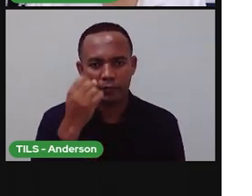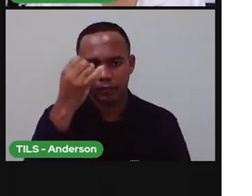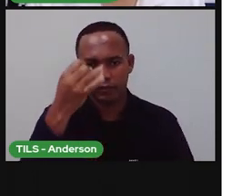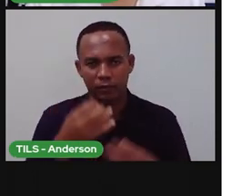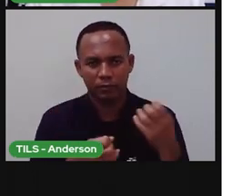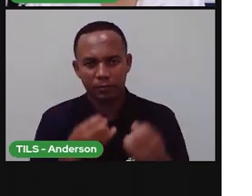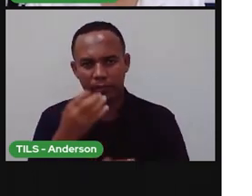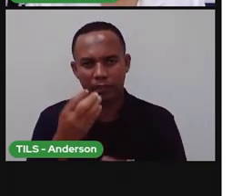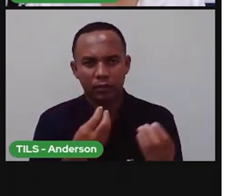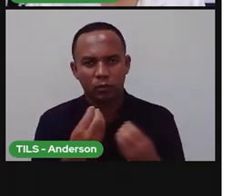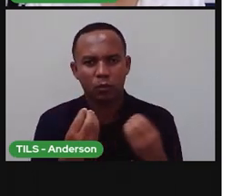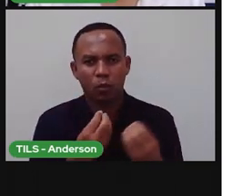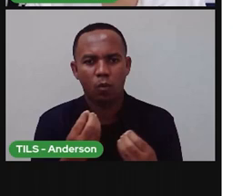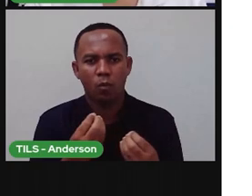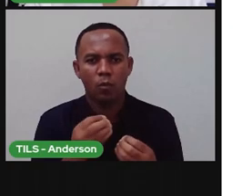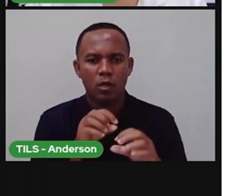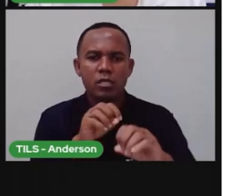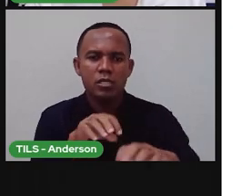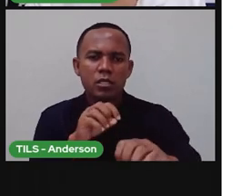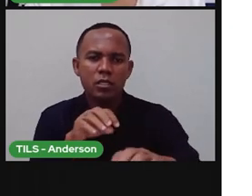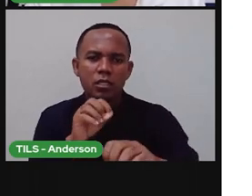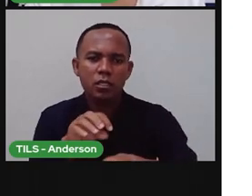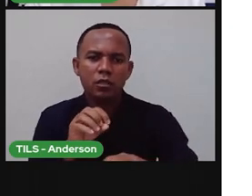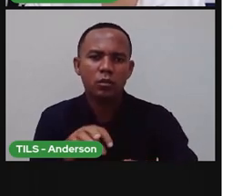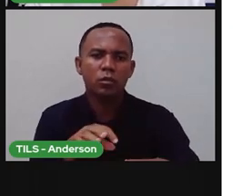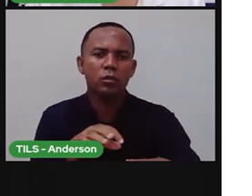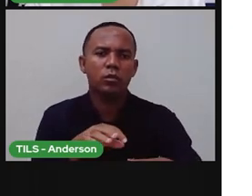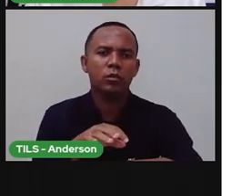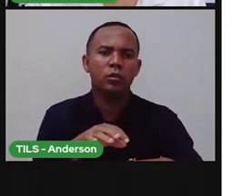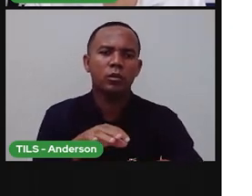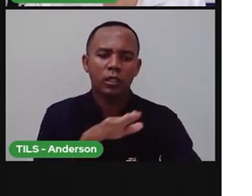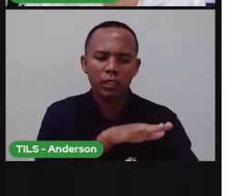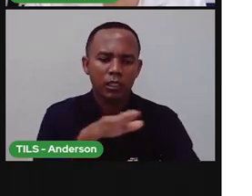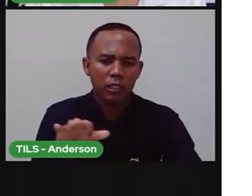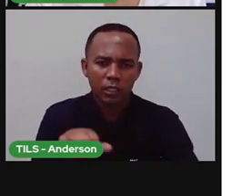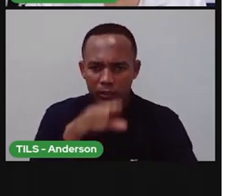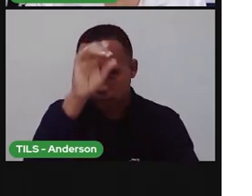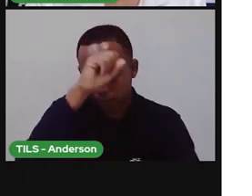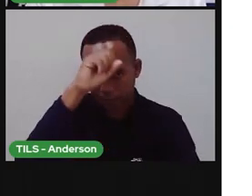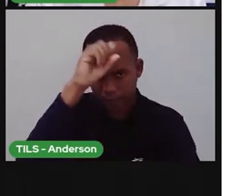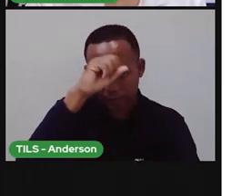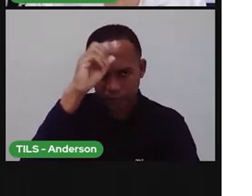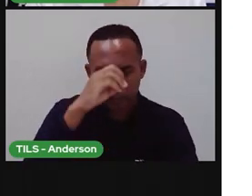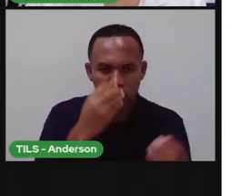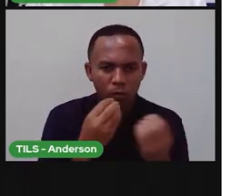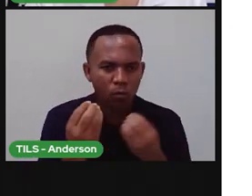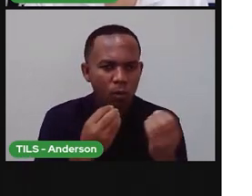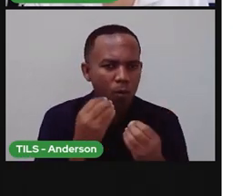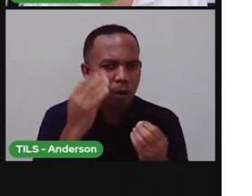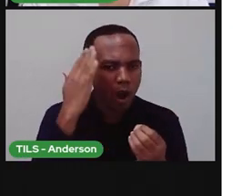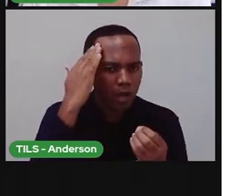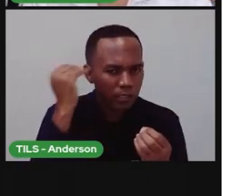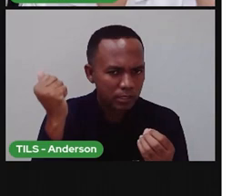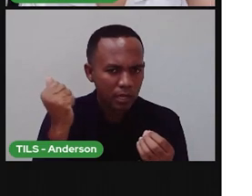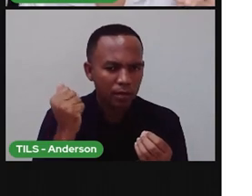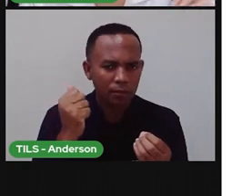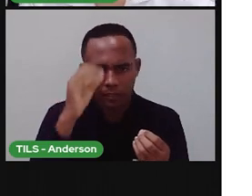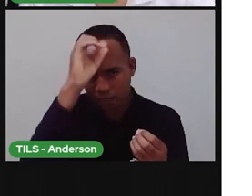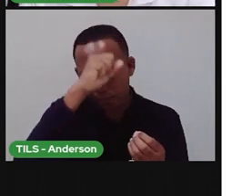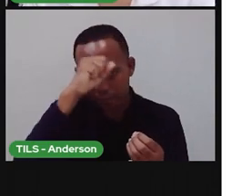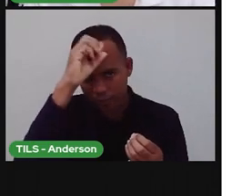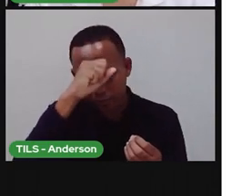educação ambiental para os pequenos. Que é uma reportagem, né, com ciência ecológica. E aí,